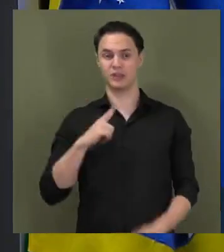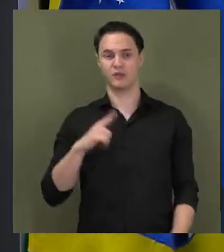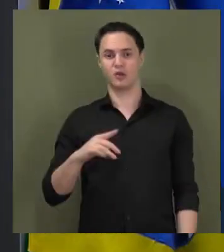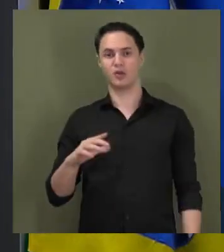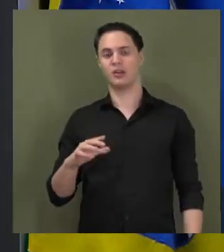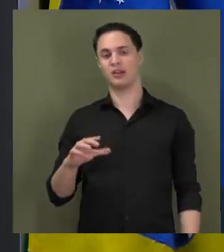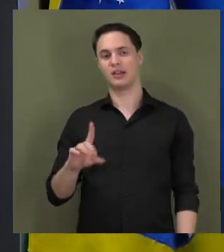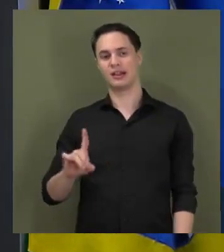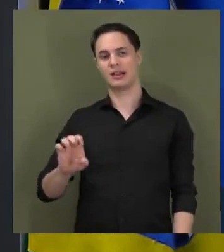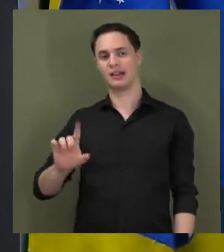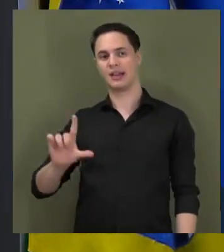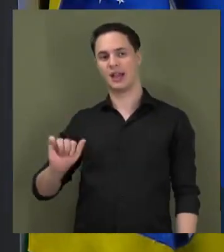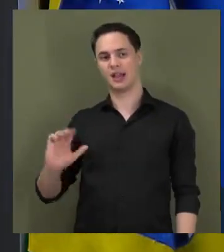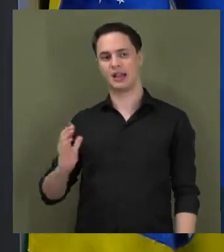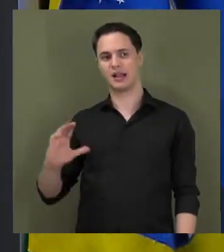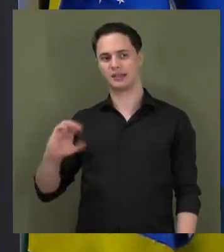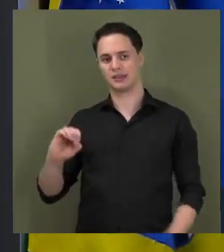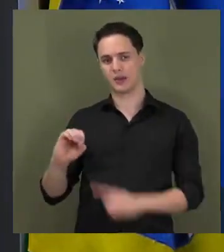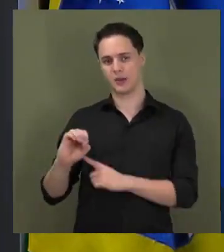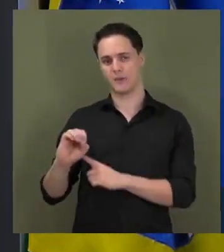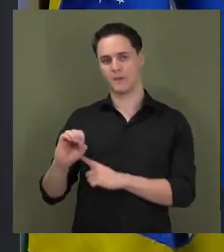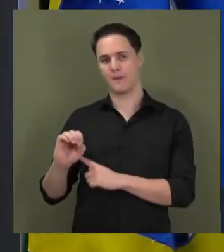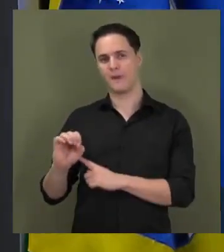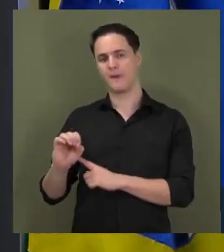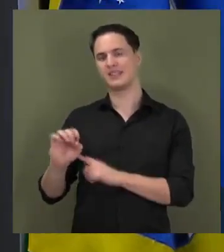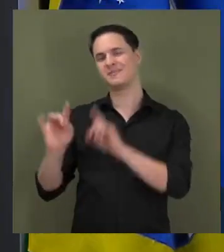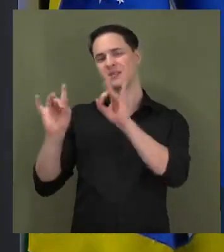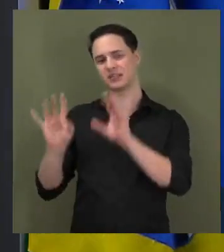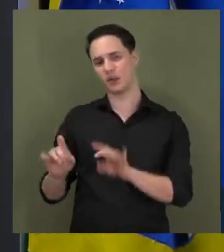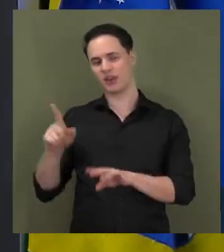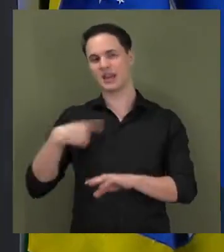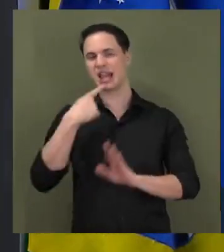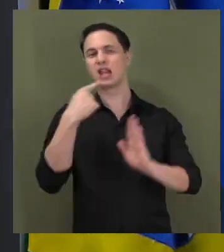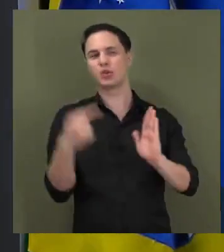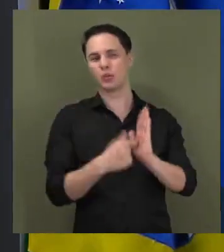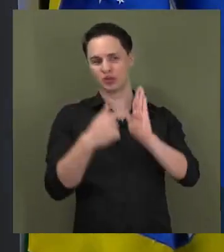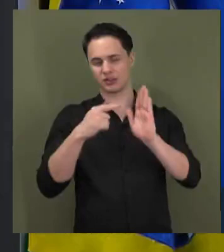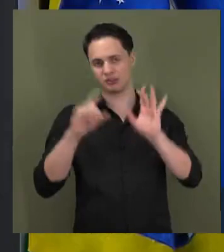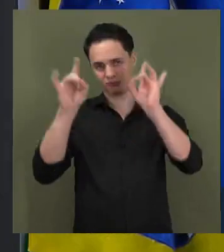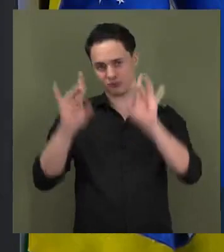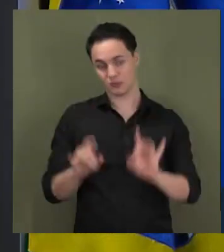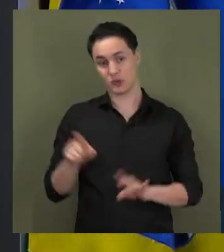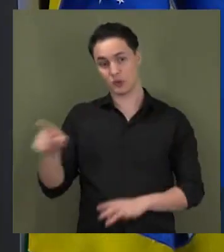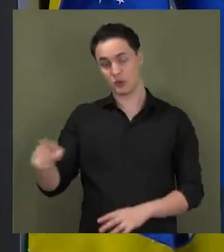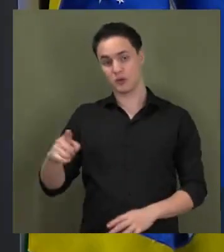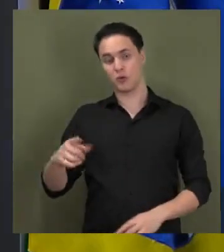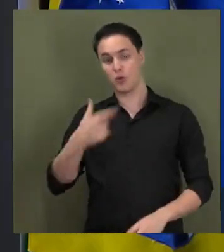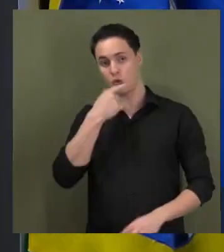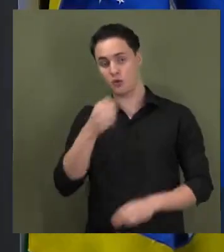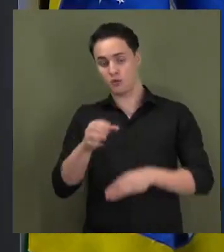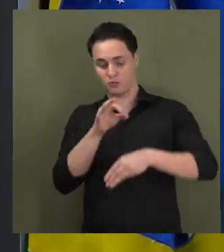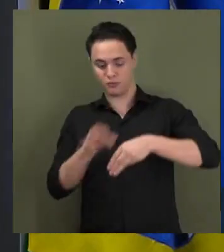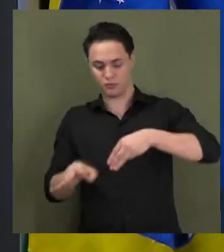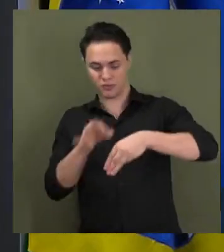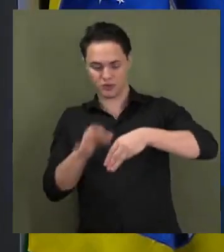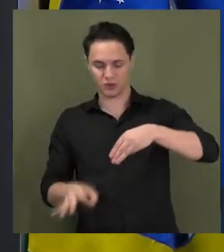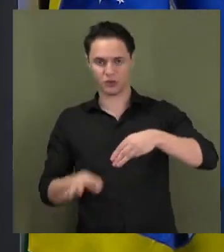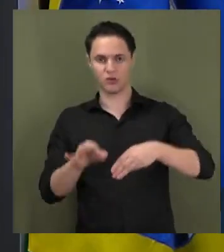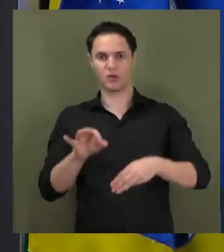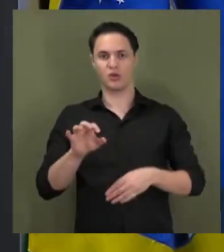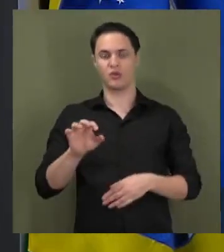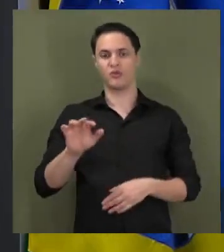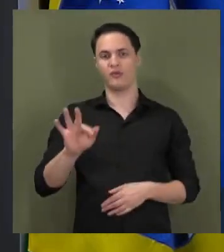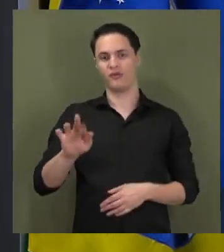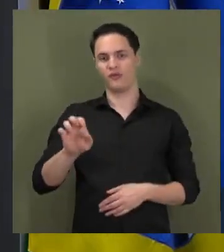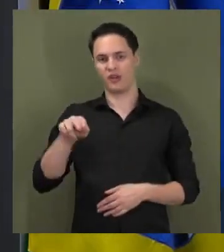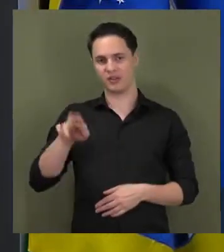mais conhecida como delação premiada, que foi homologada pelo ministro Og Fernandes, do